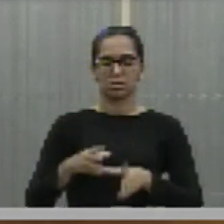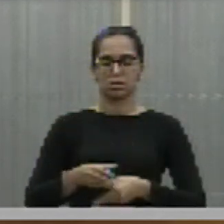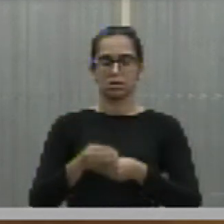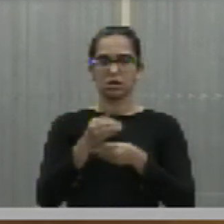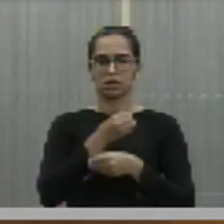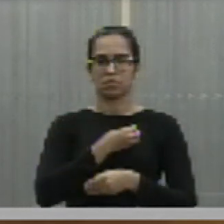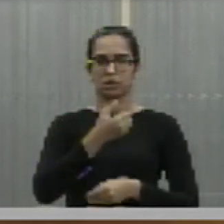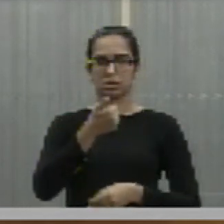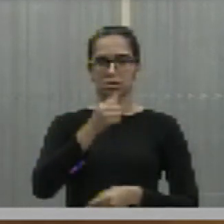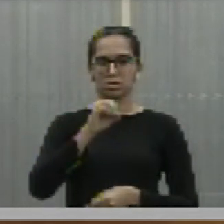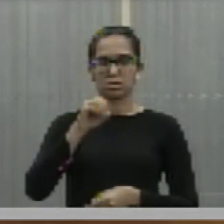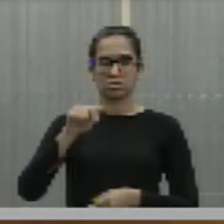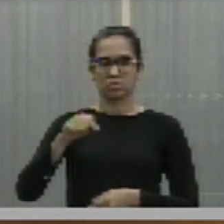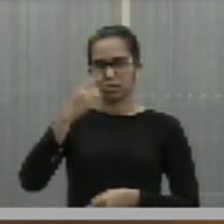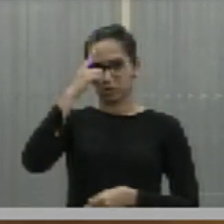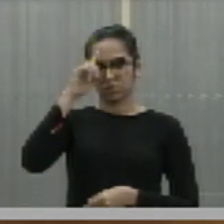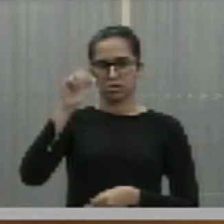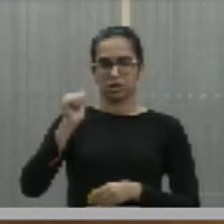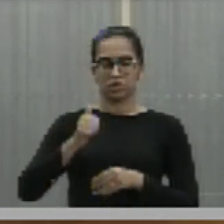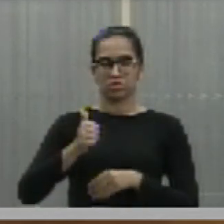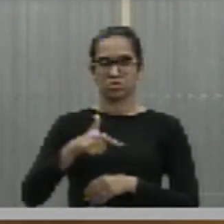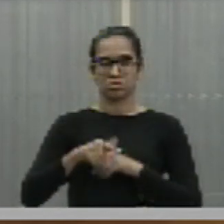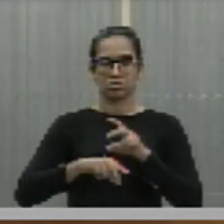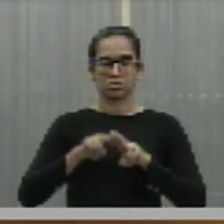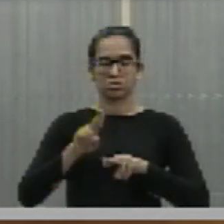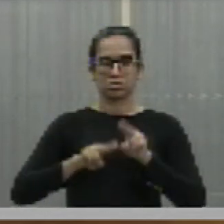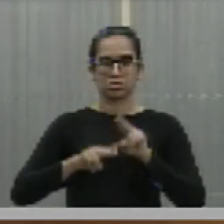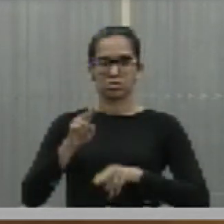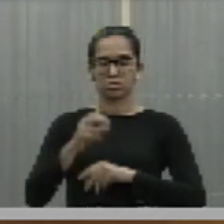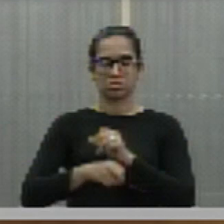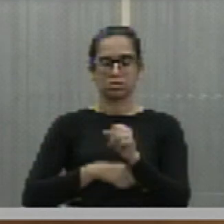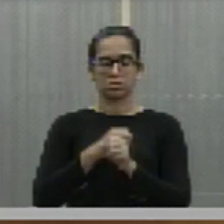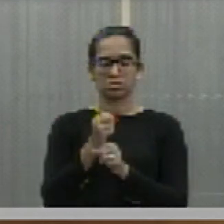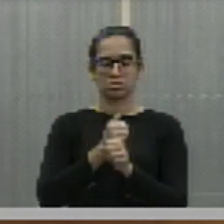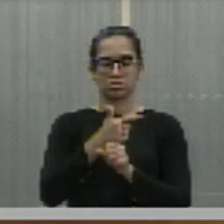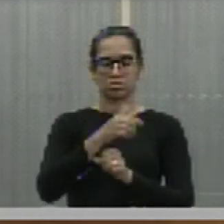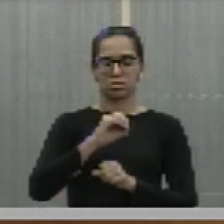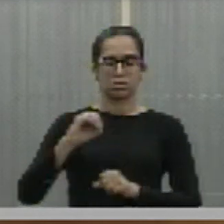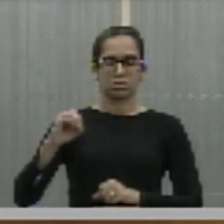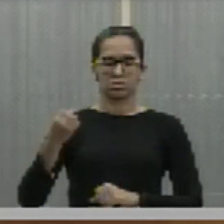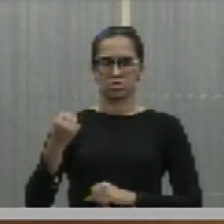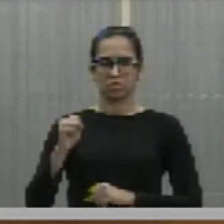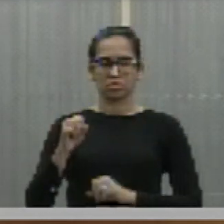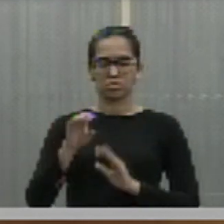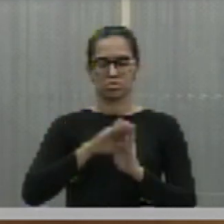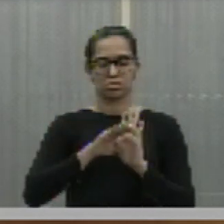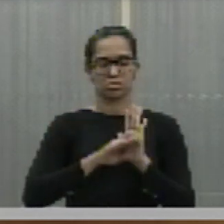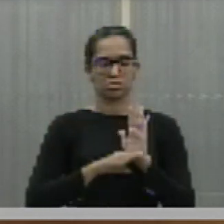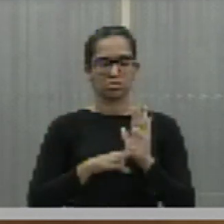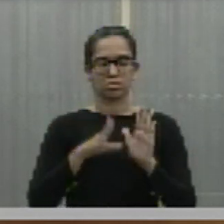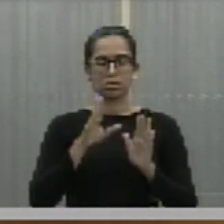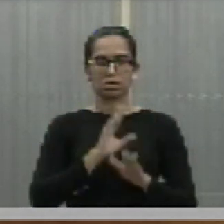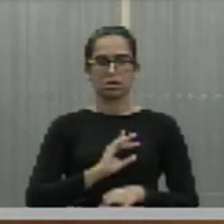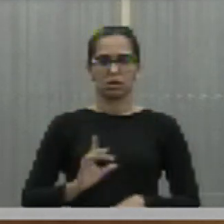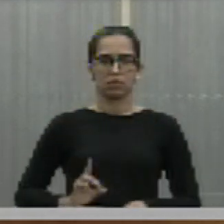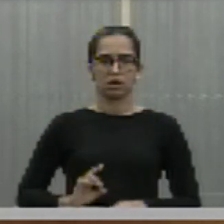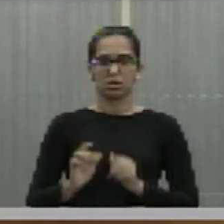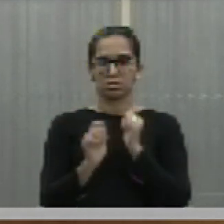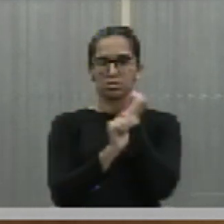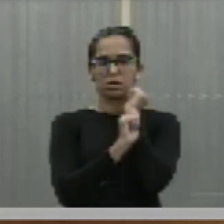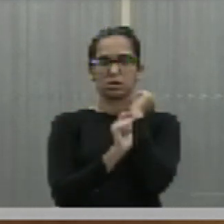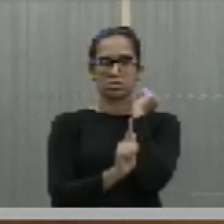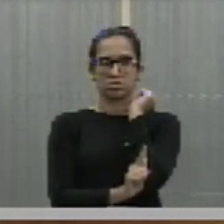12 de junho de 2008. Relação dos senhores deputados. Deputado Aldo Gil,